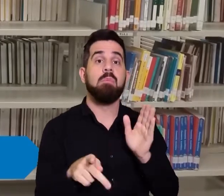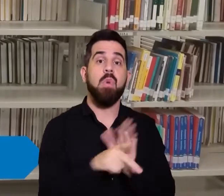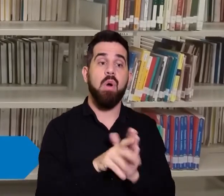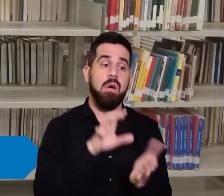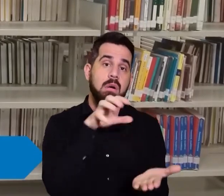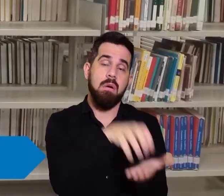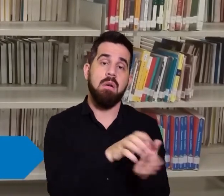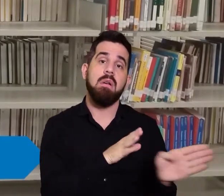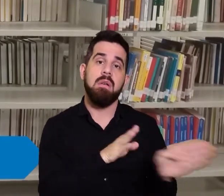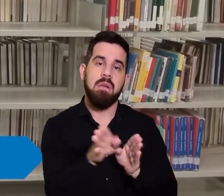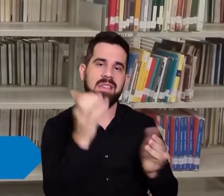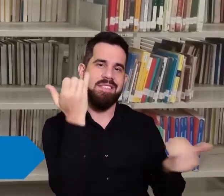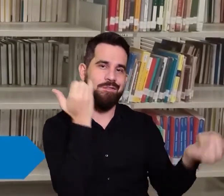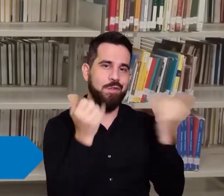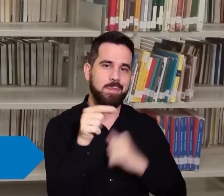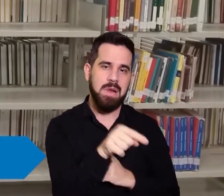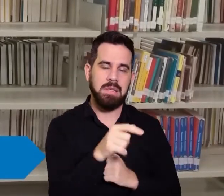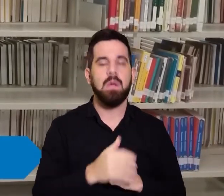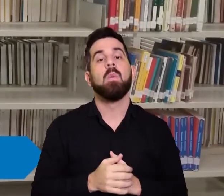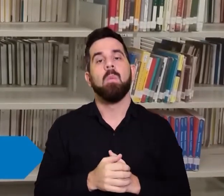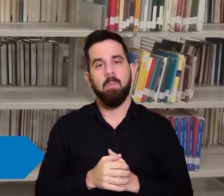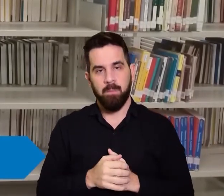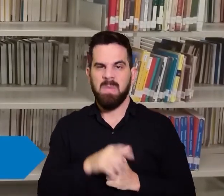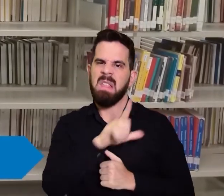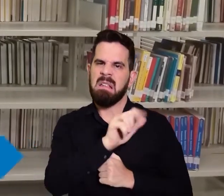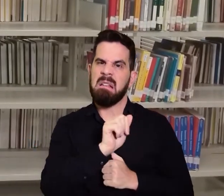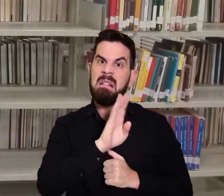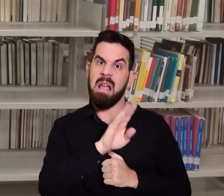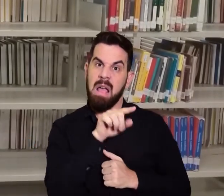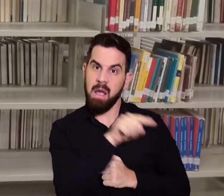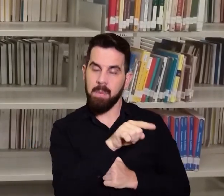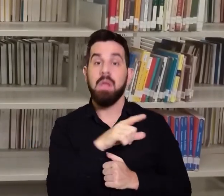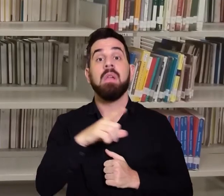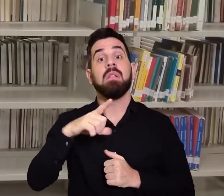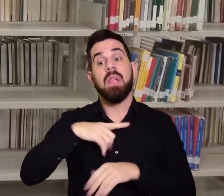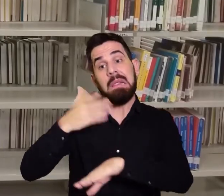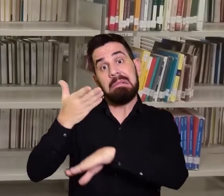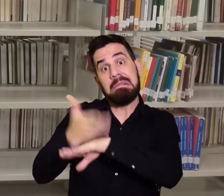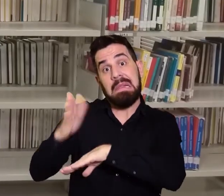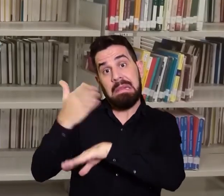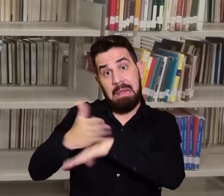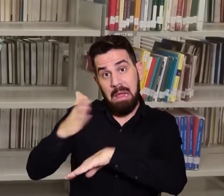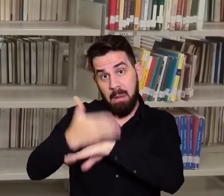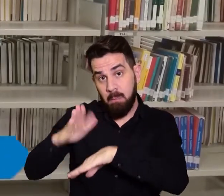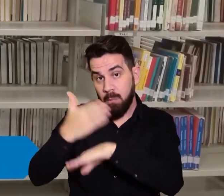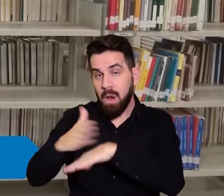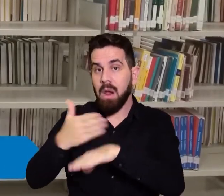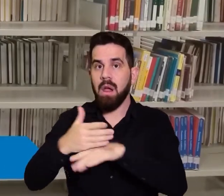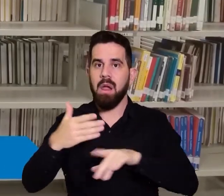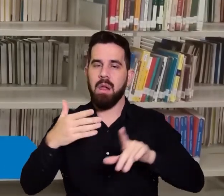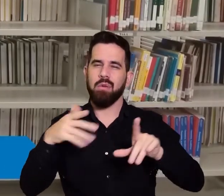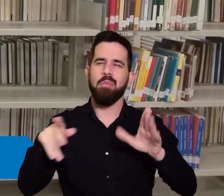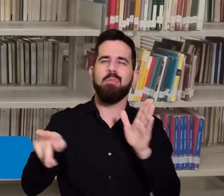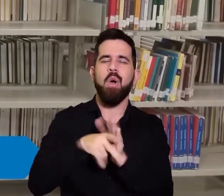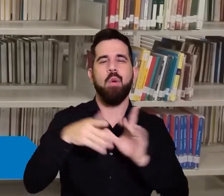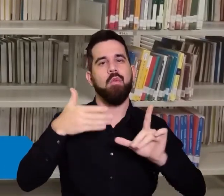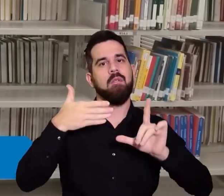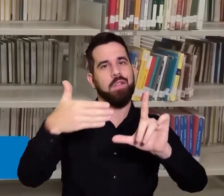acessibilidade informacional. Temos também os treinamentos ofertados na modalidade videoconferência